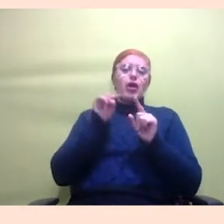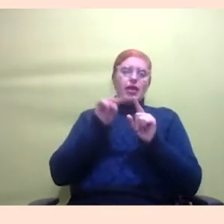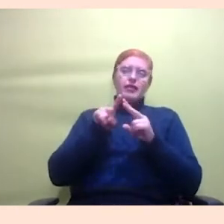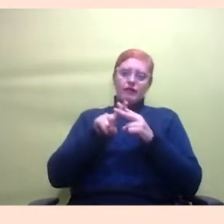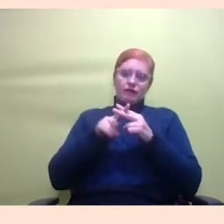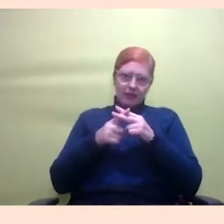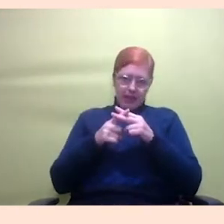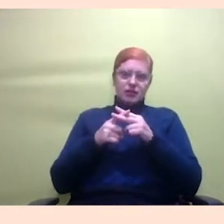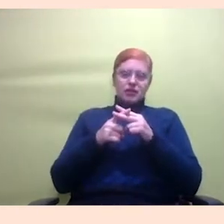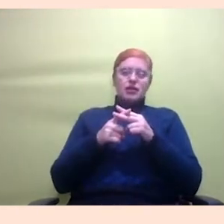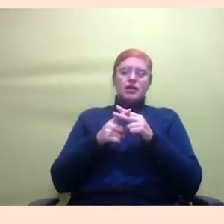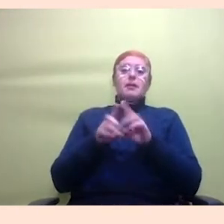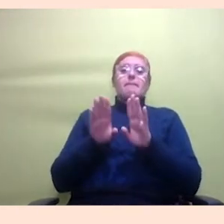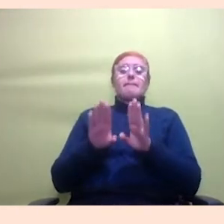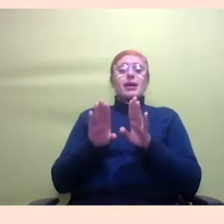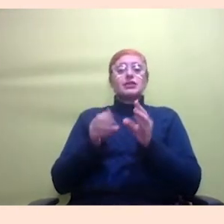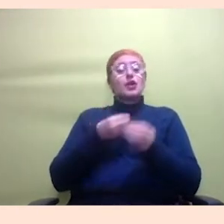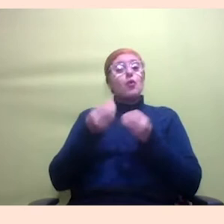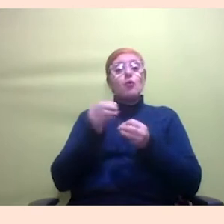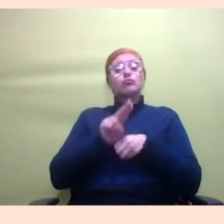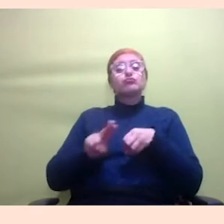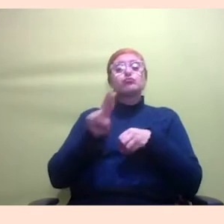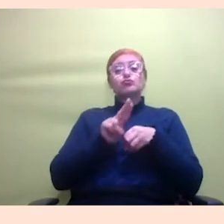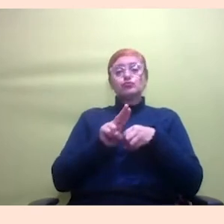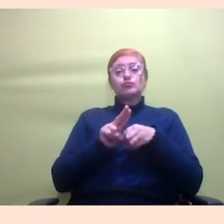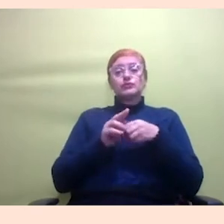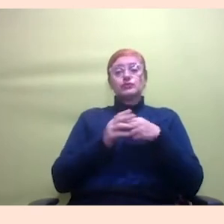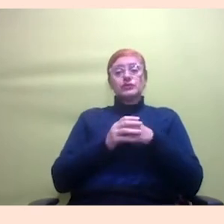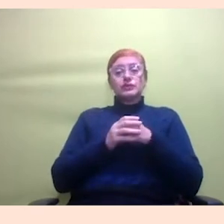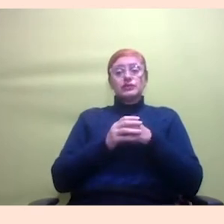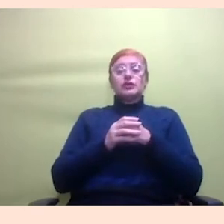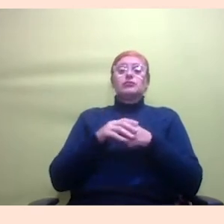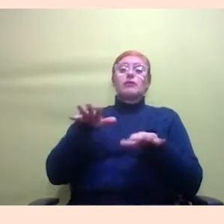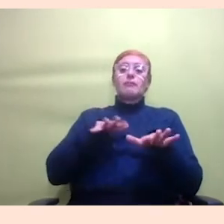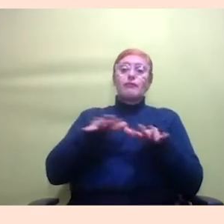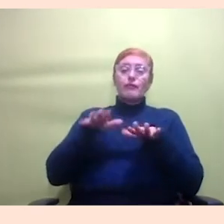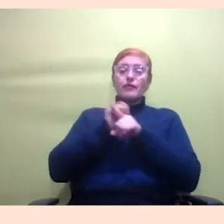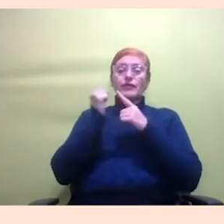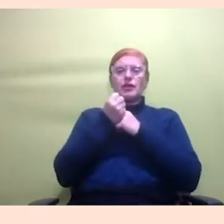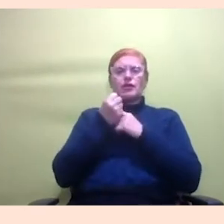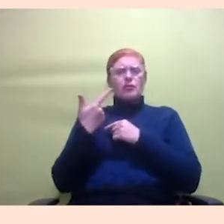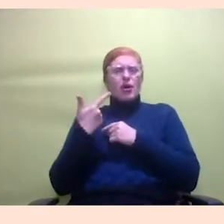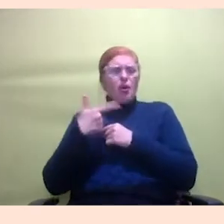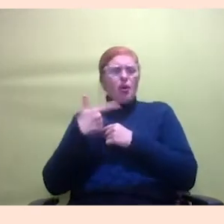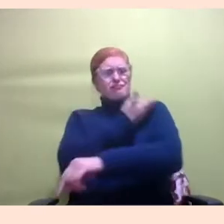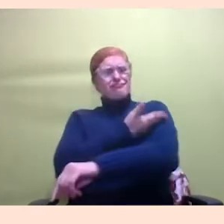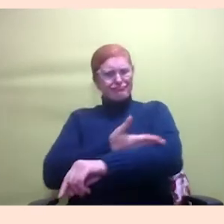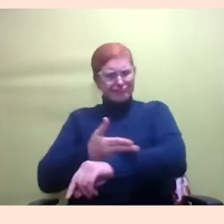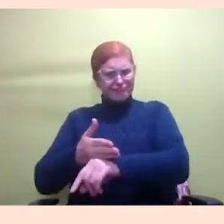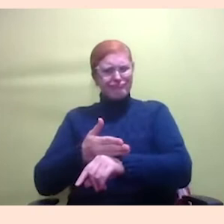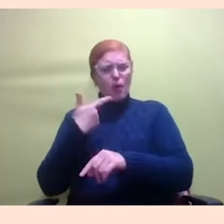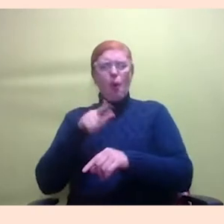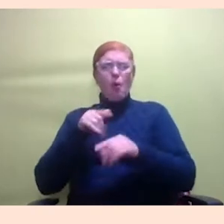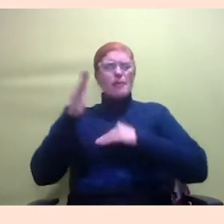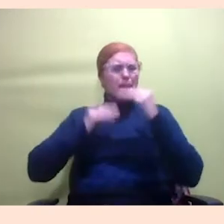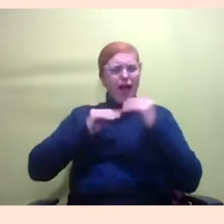a gente é de movimento social e a gente está acostumado a outra prática pedagógica a gente descobriu essa forma pedagógica para diminuir